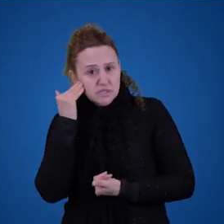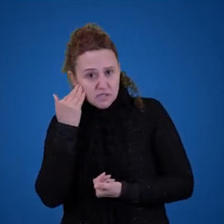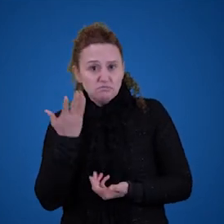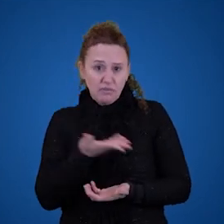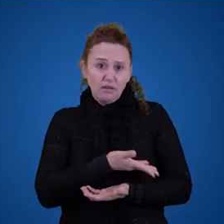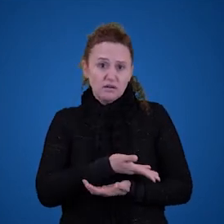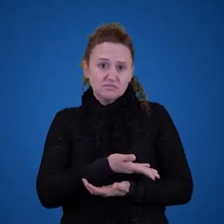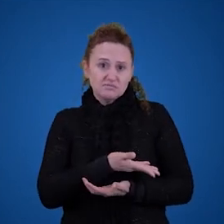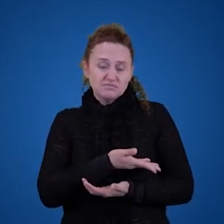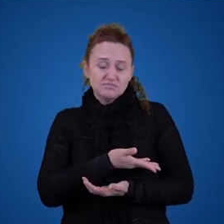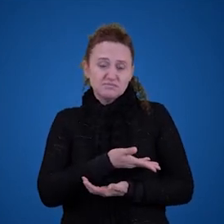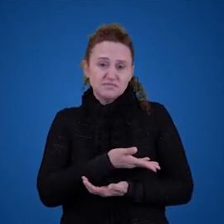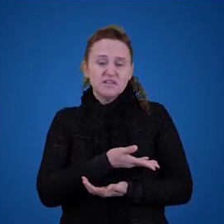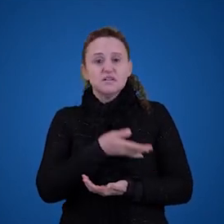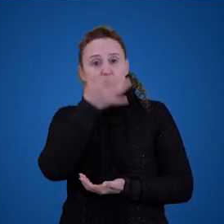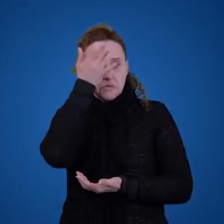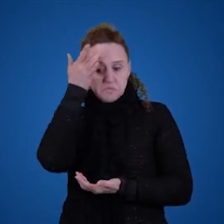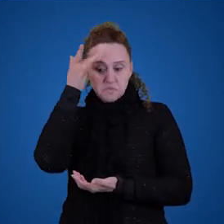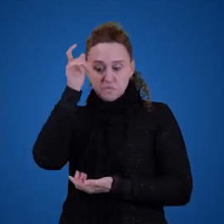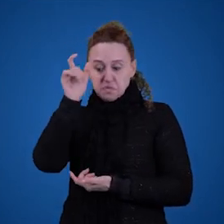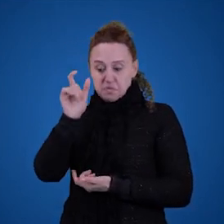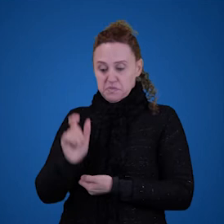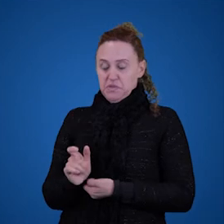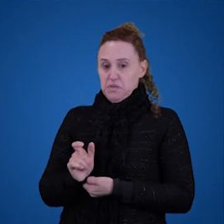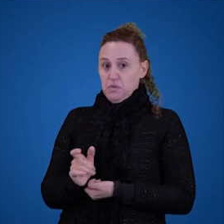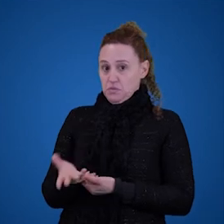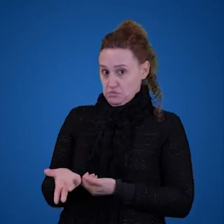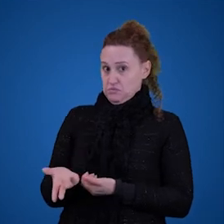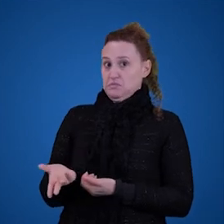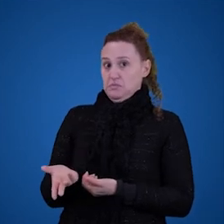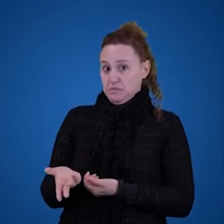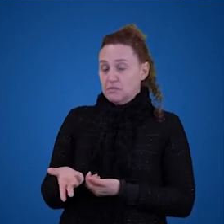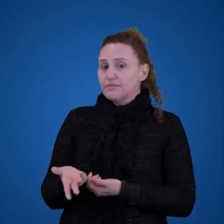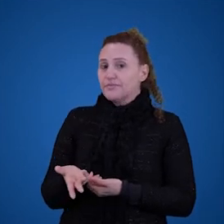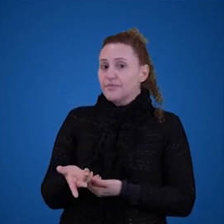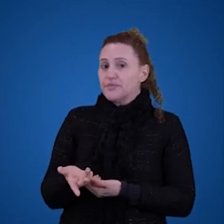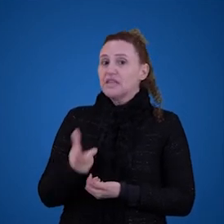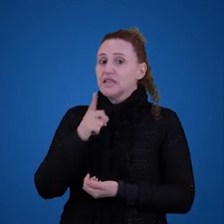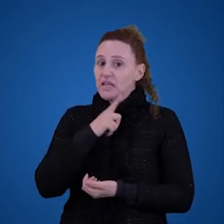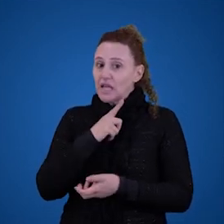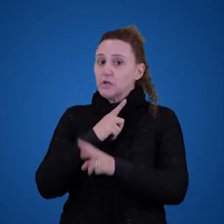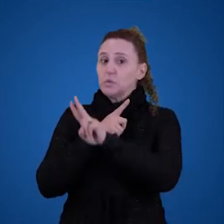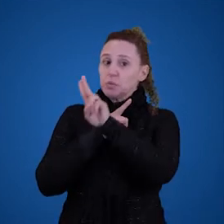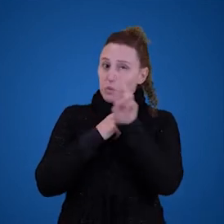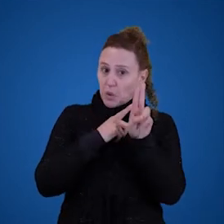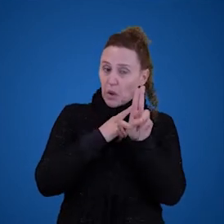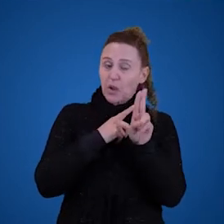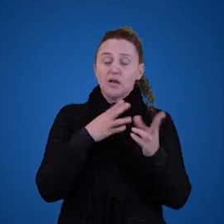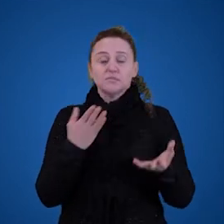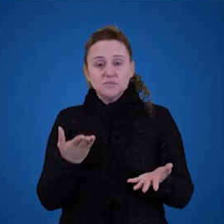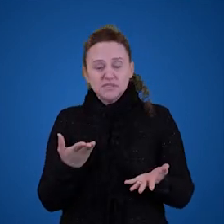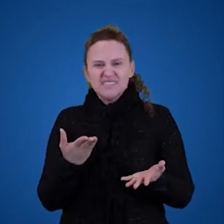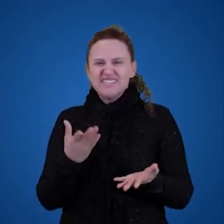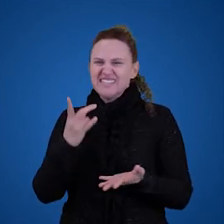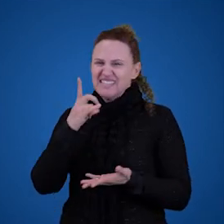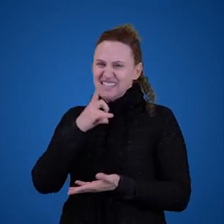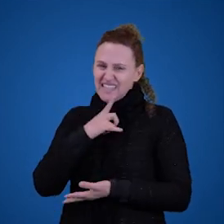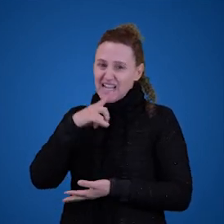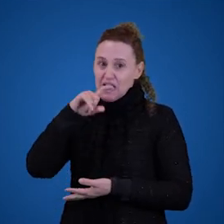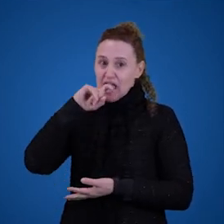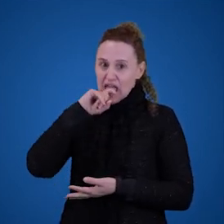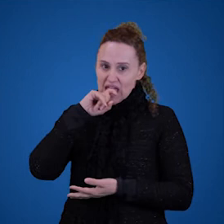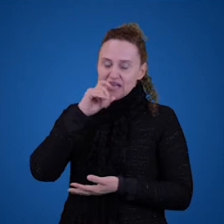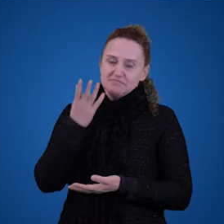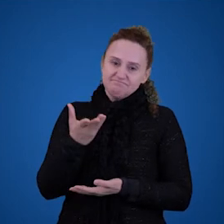aí. Ou seja, que é uma pessoa, que essa pessoa tem um nome específico, Bentinho, e que ela tem uma propriedade